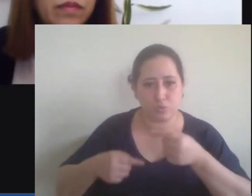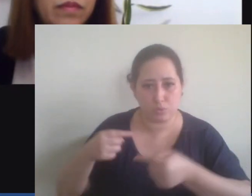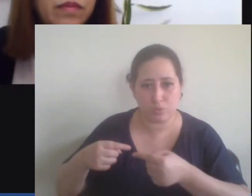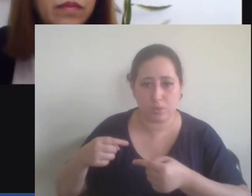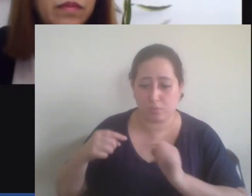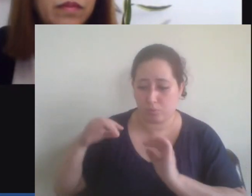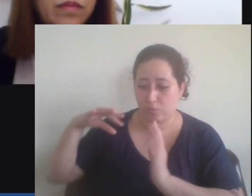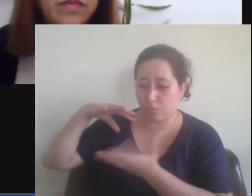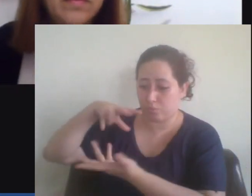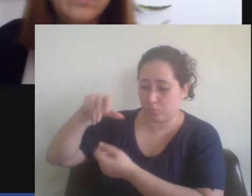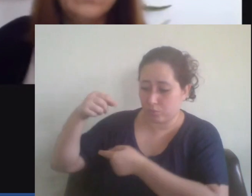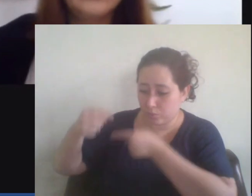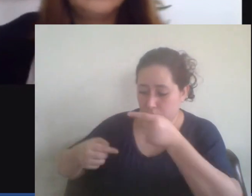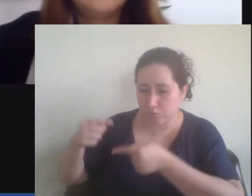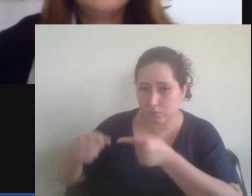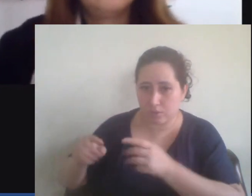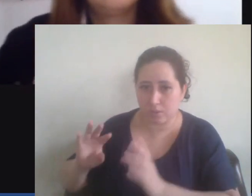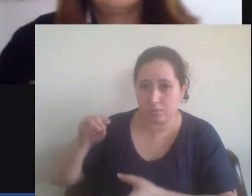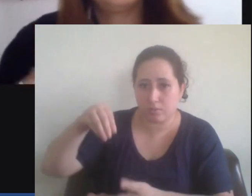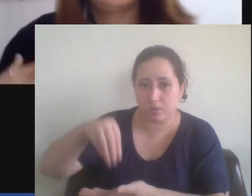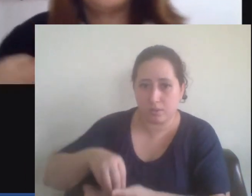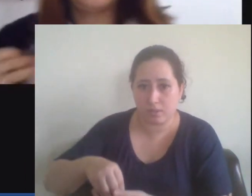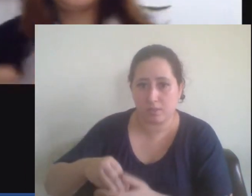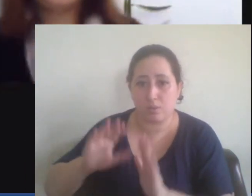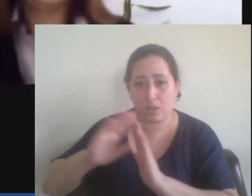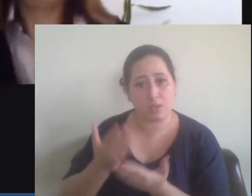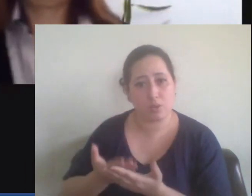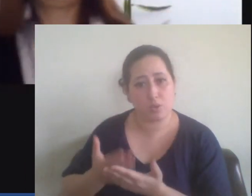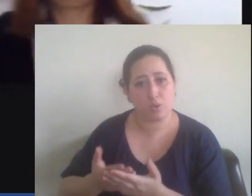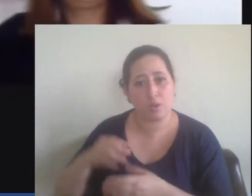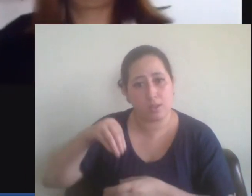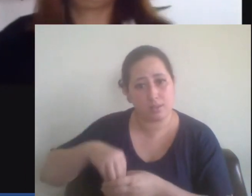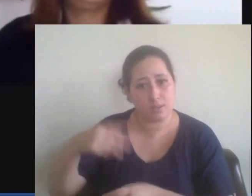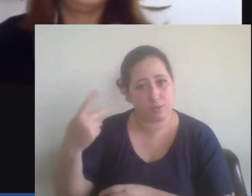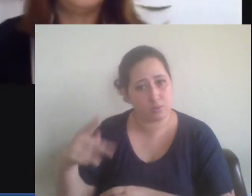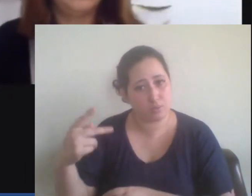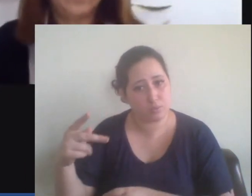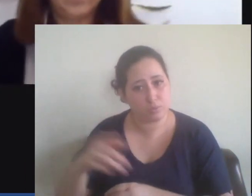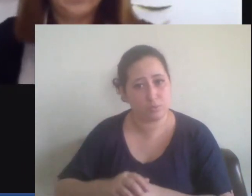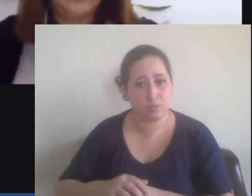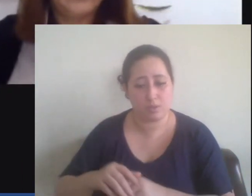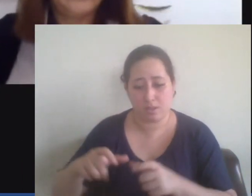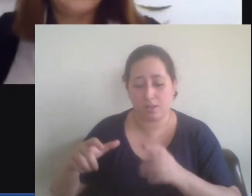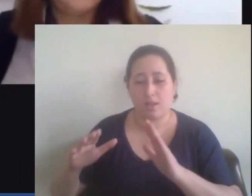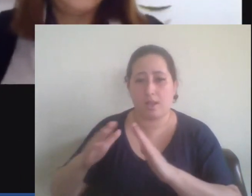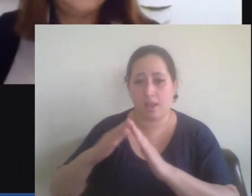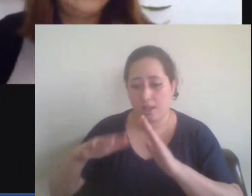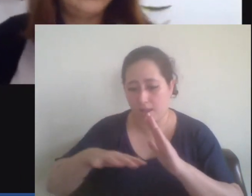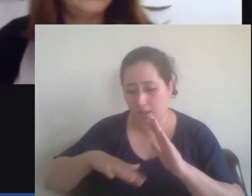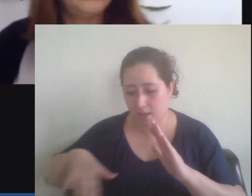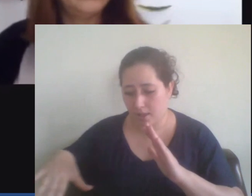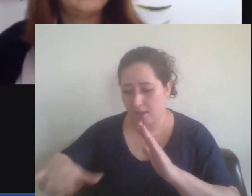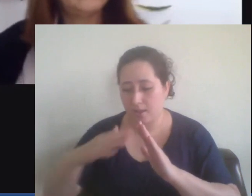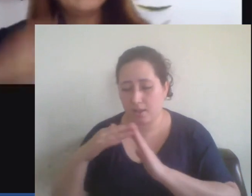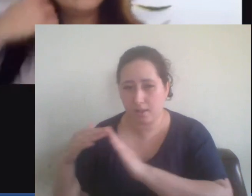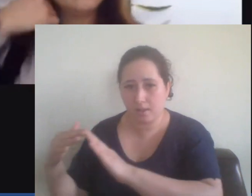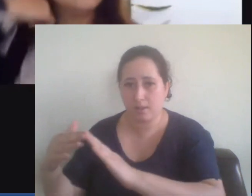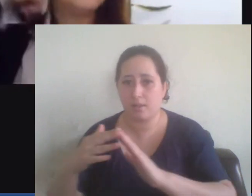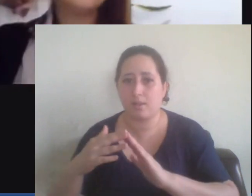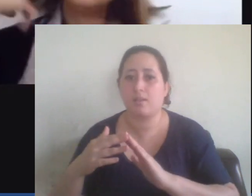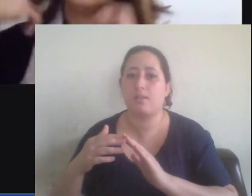para a sua escola para o seu bairro para o país para essa